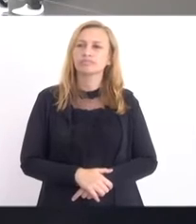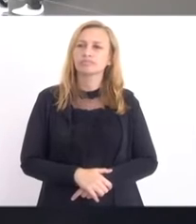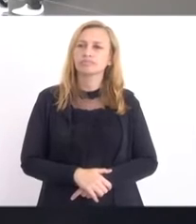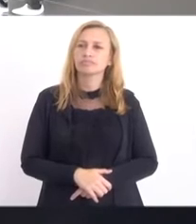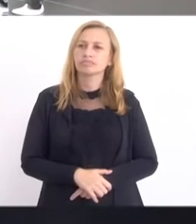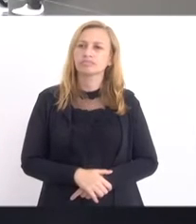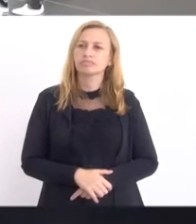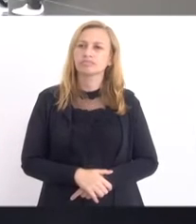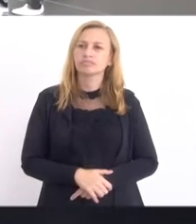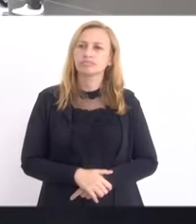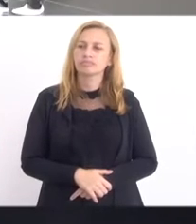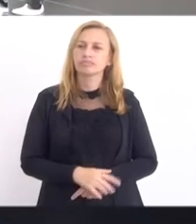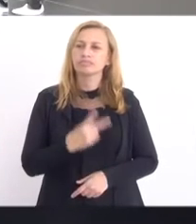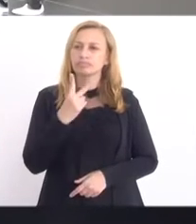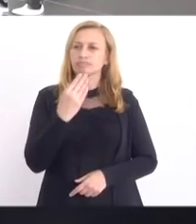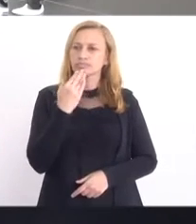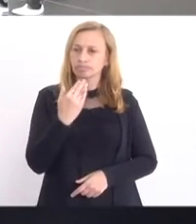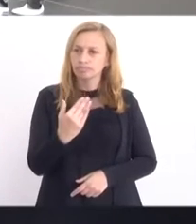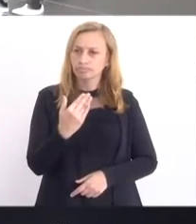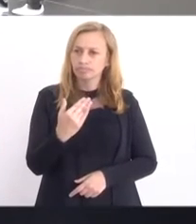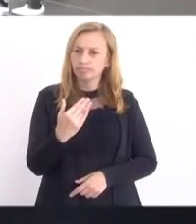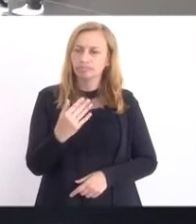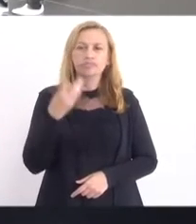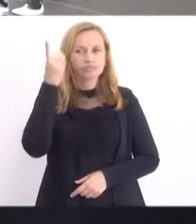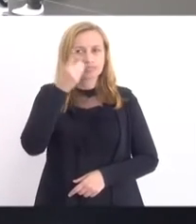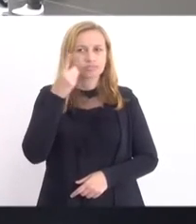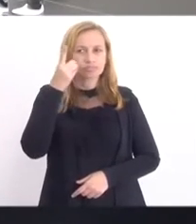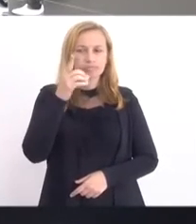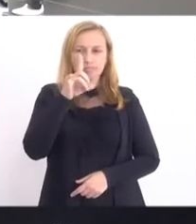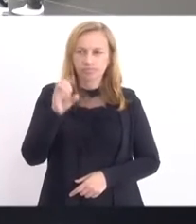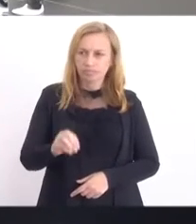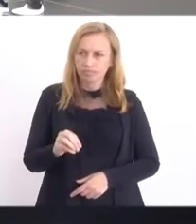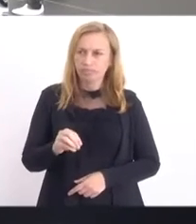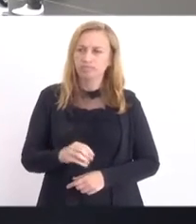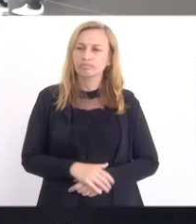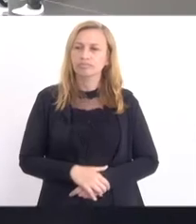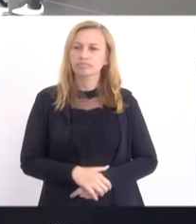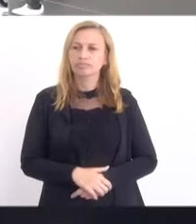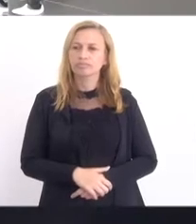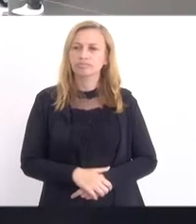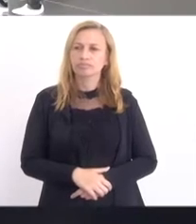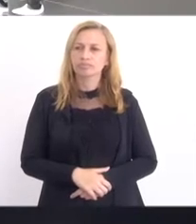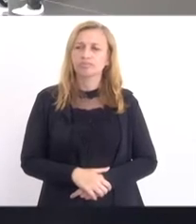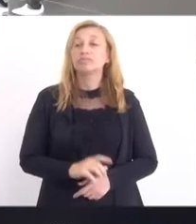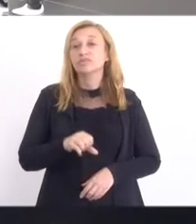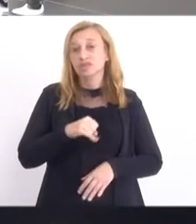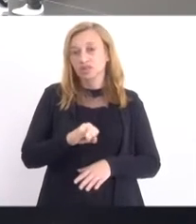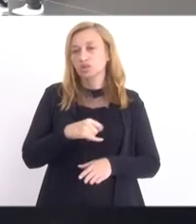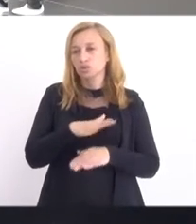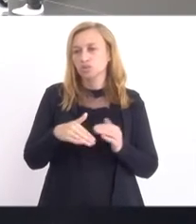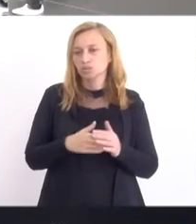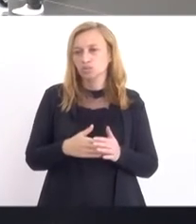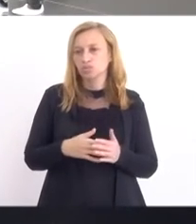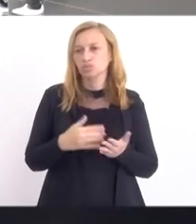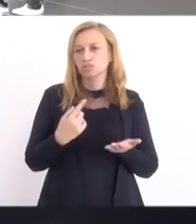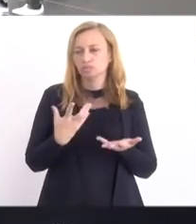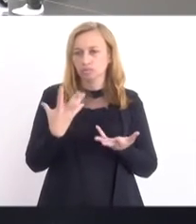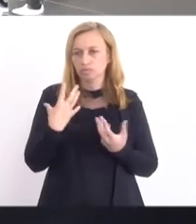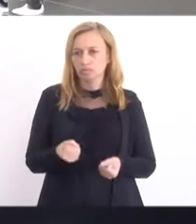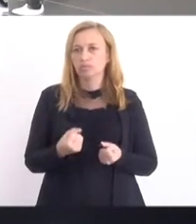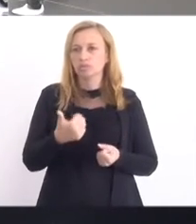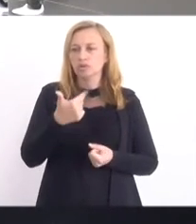Aqui, tem dois pedidos. Tem um pedido que foi feito pelo deputado Dionísio Lins. Se todos concordarem, é o 12 da pauta,